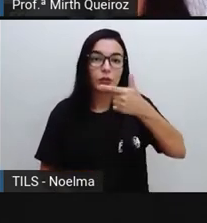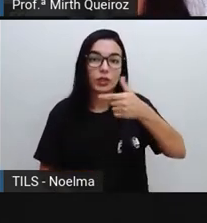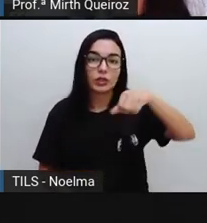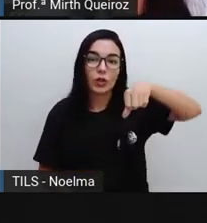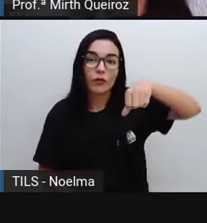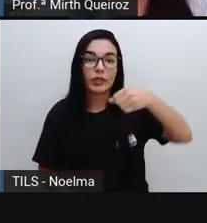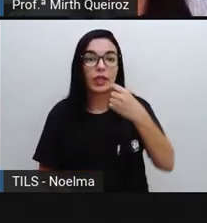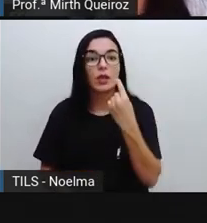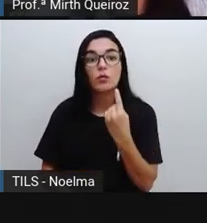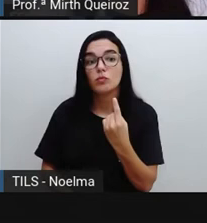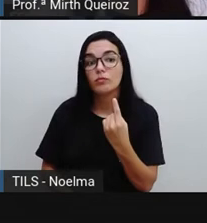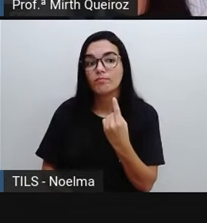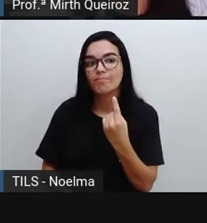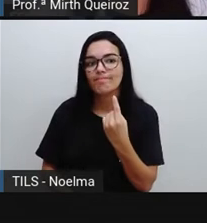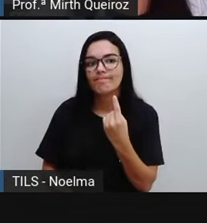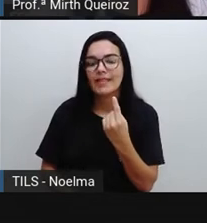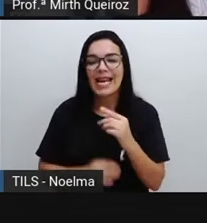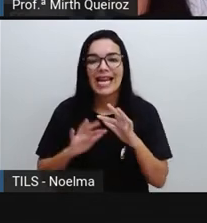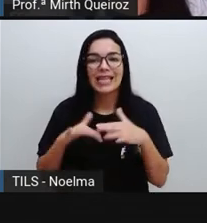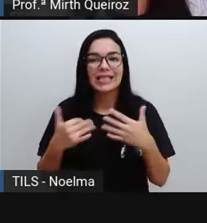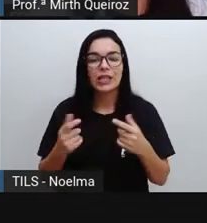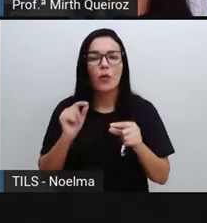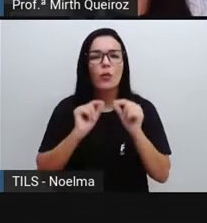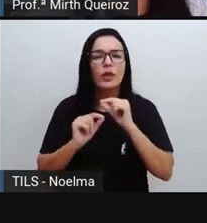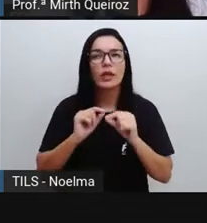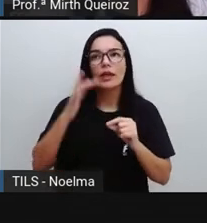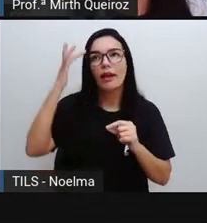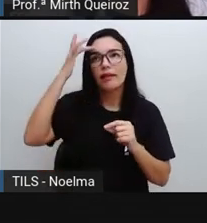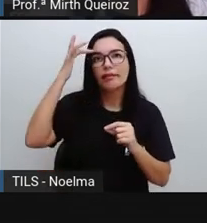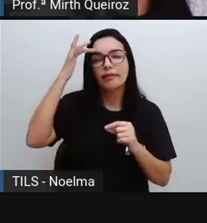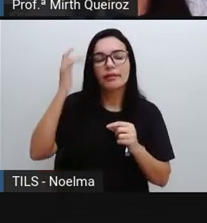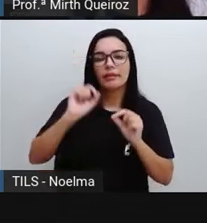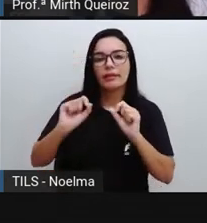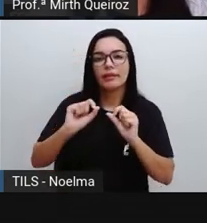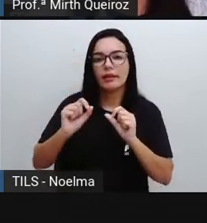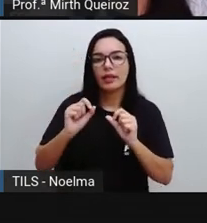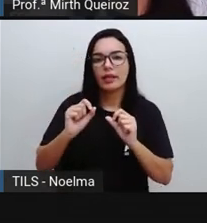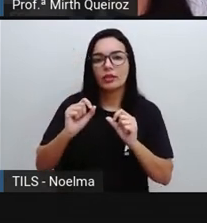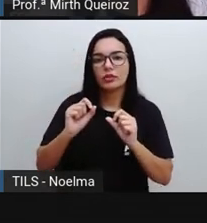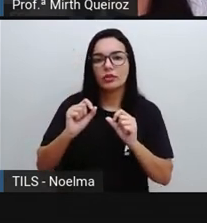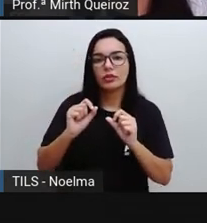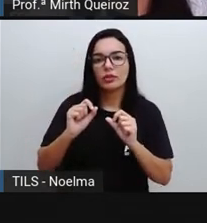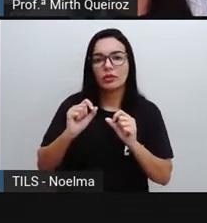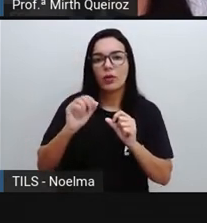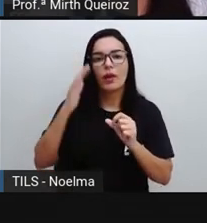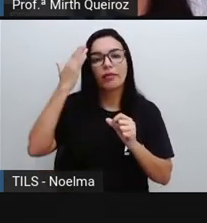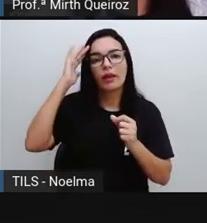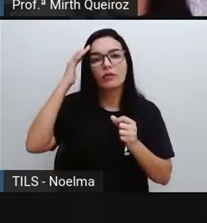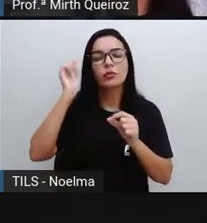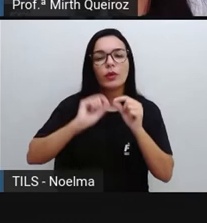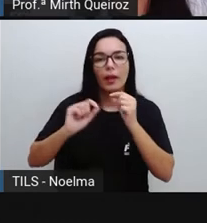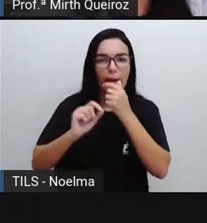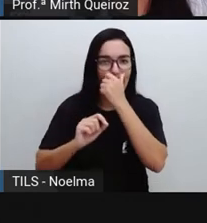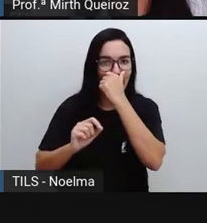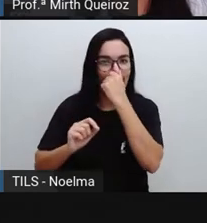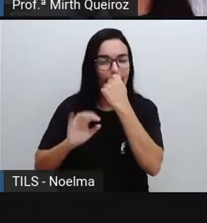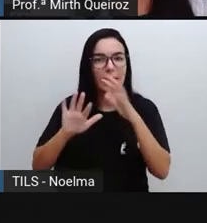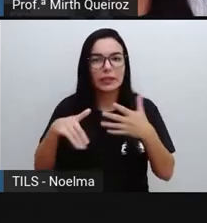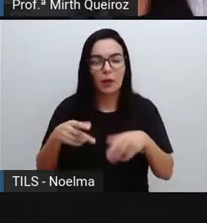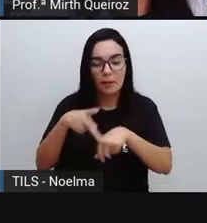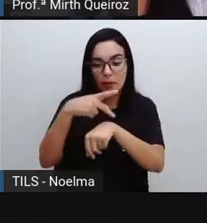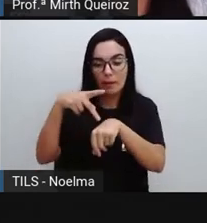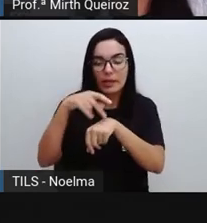291, né? O que que é possível concluir a partir disso, né? A gente vê que os casos da Itália